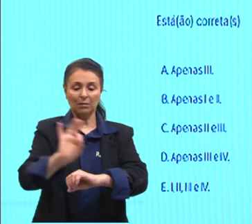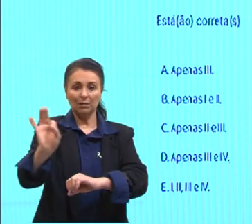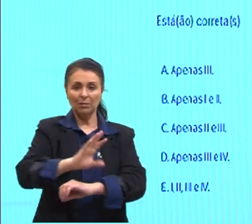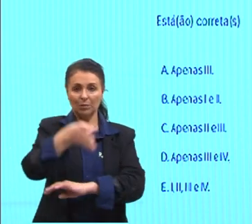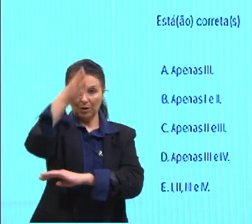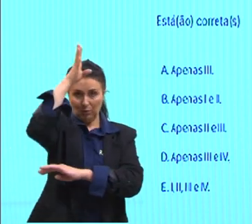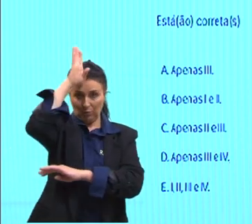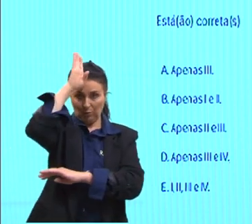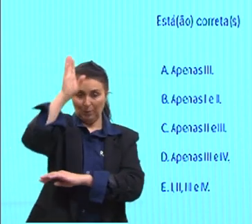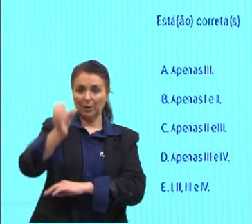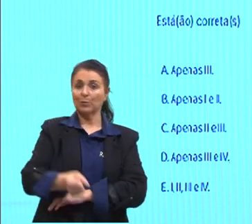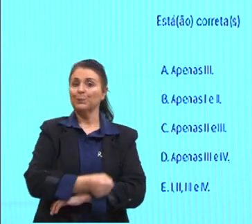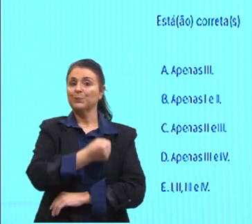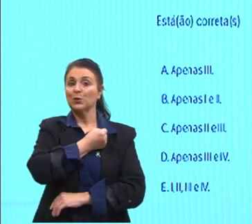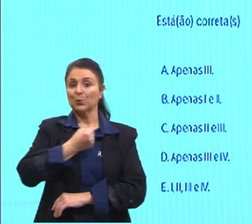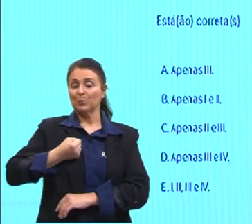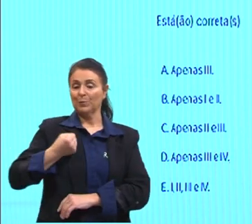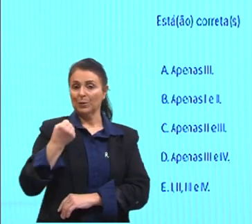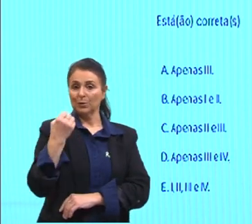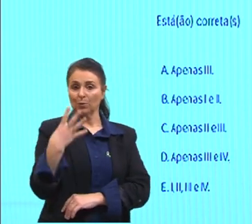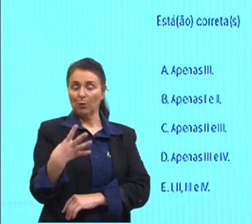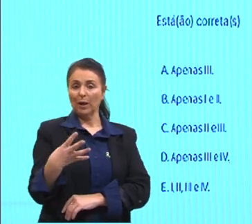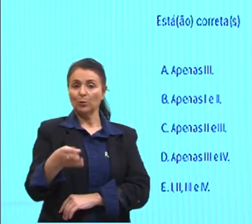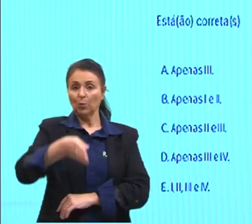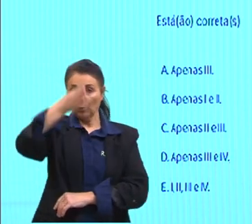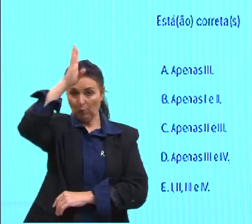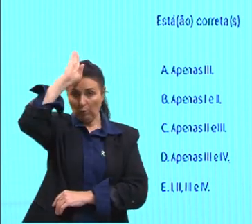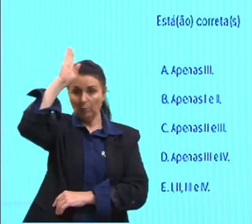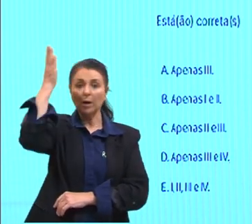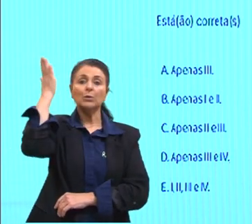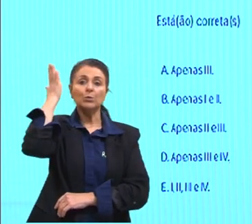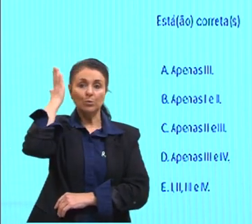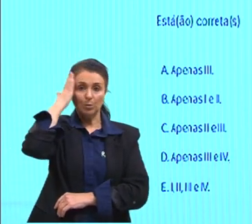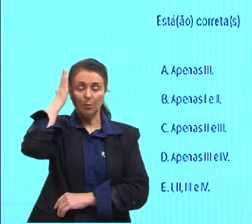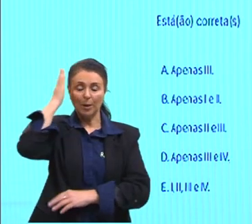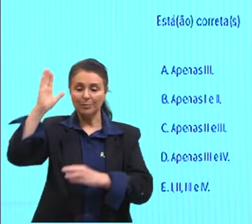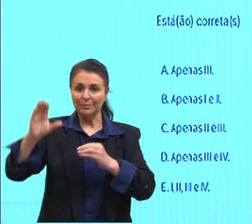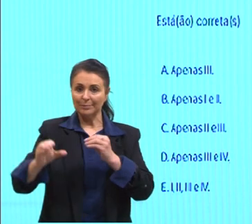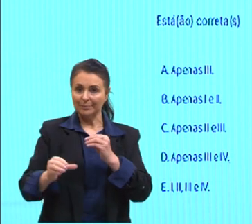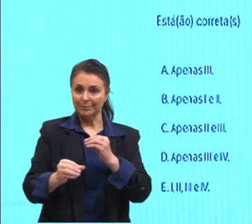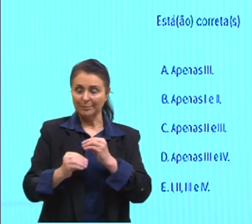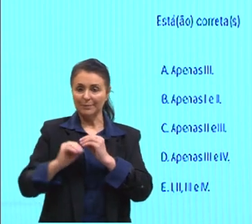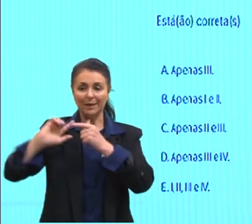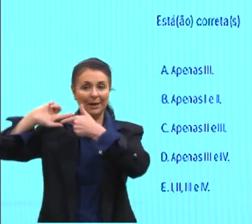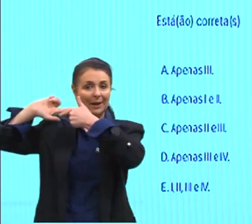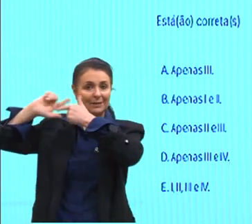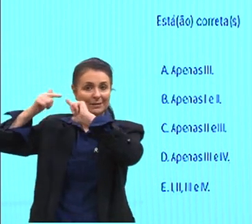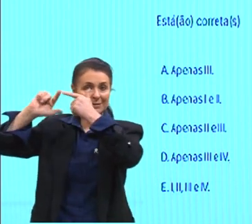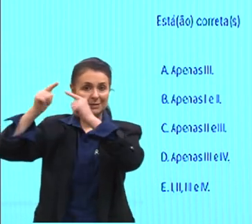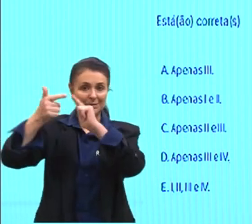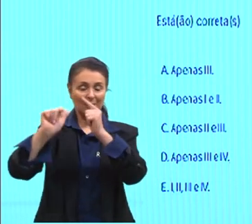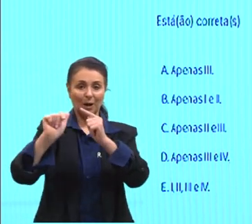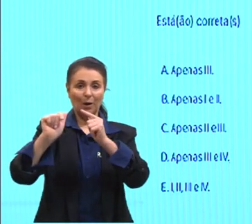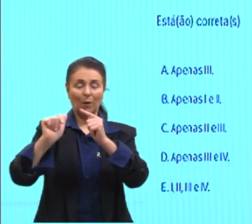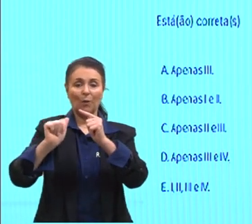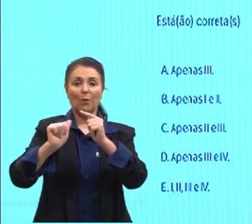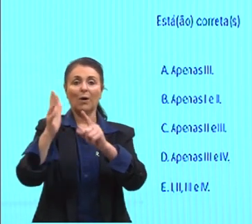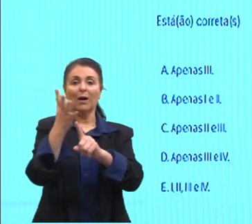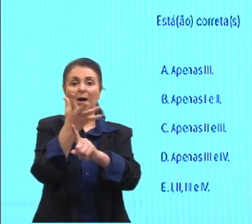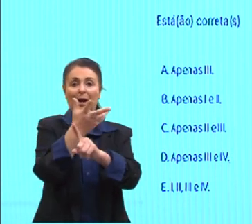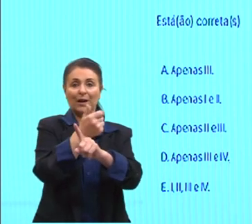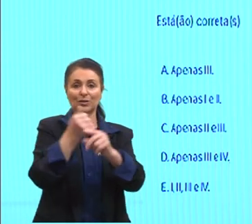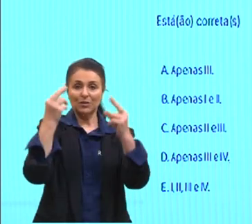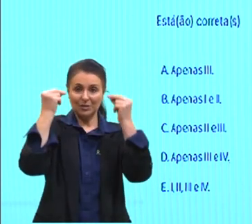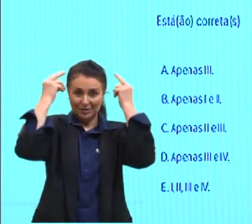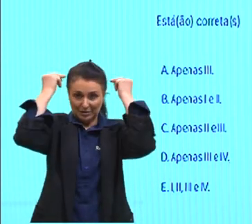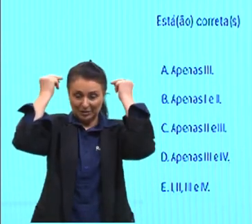Alternativa número quatro. Os romanos souberam agregar à tradição artística grega, novos elementos e